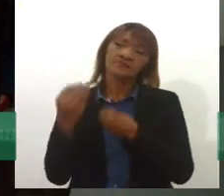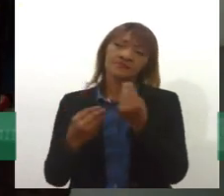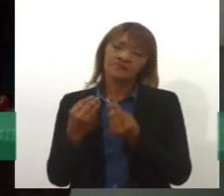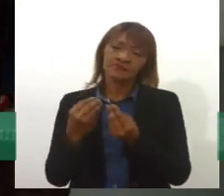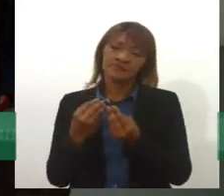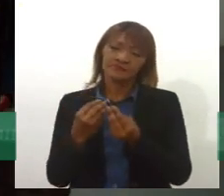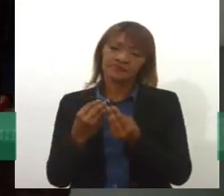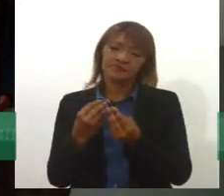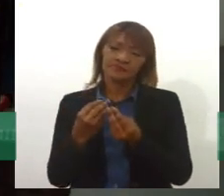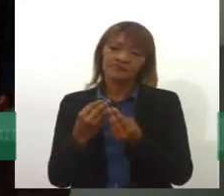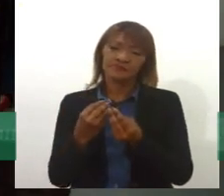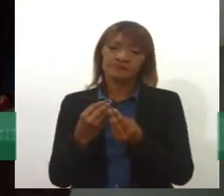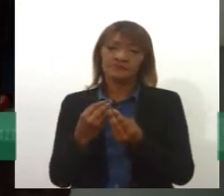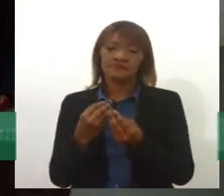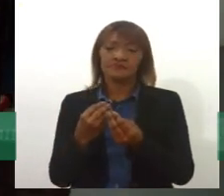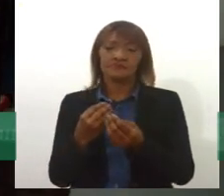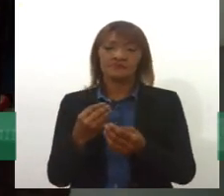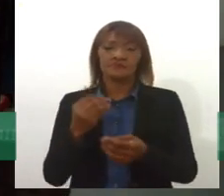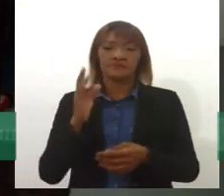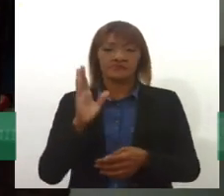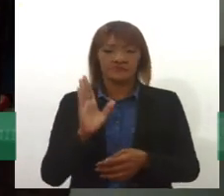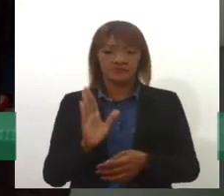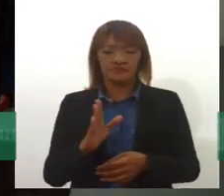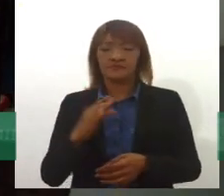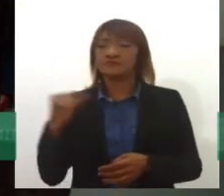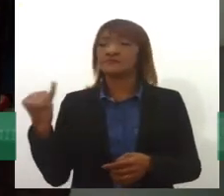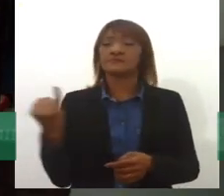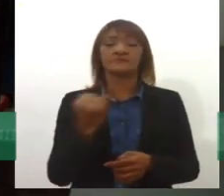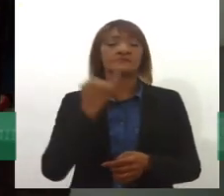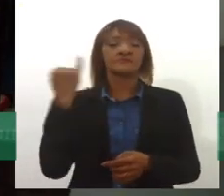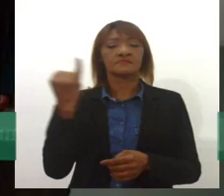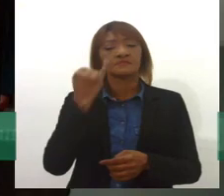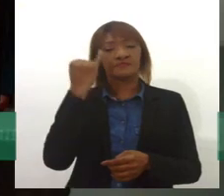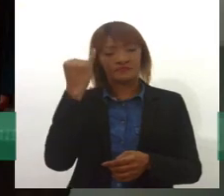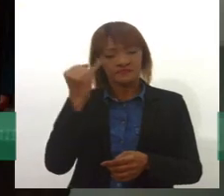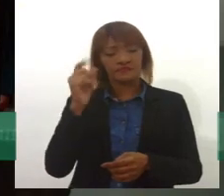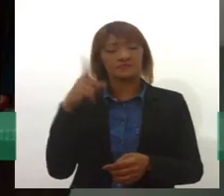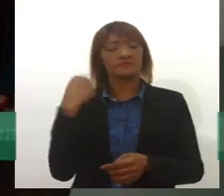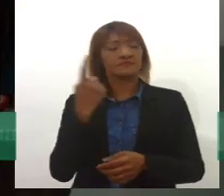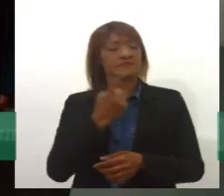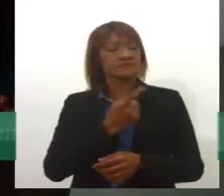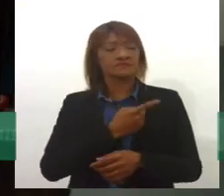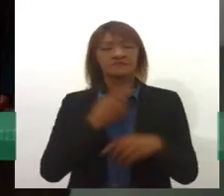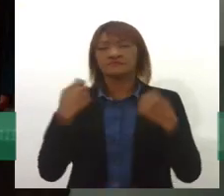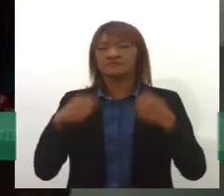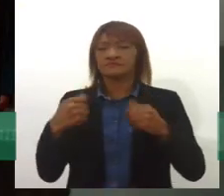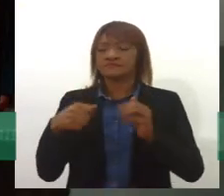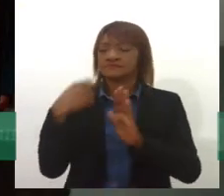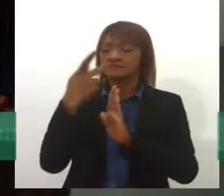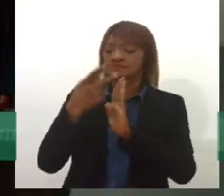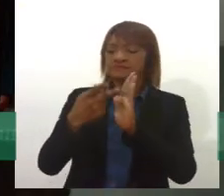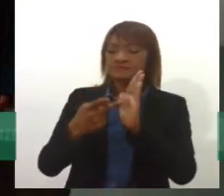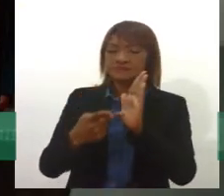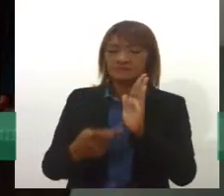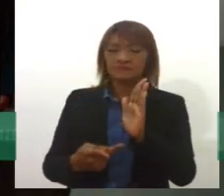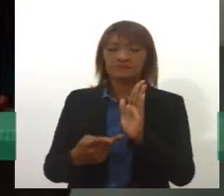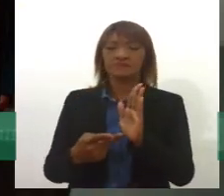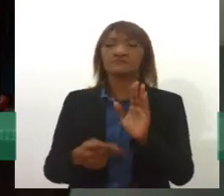Eu acho, como a Diana, eu acho extremamente importante que a gente tenha cada vez mais projetos que visem